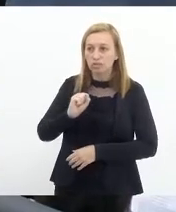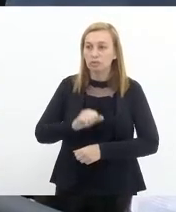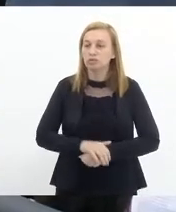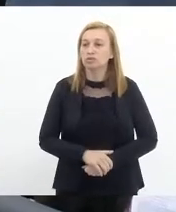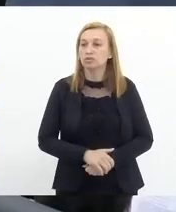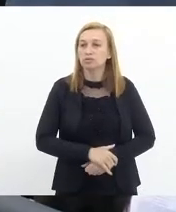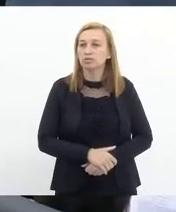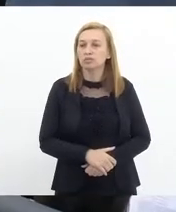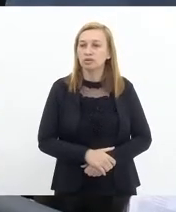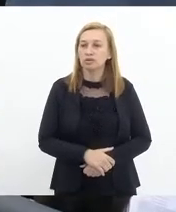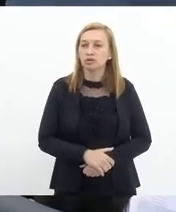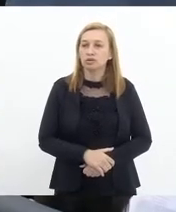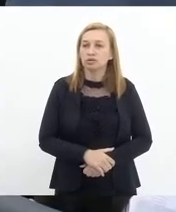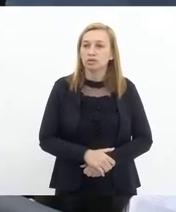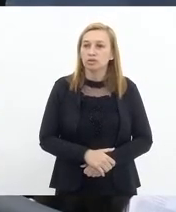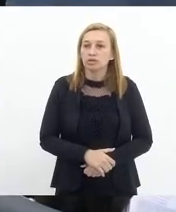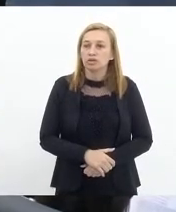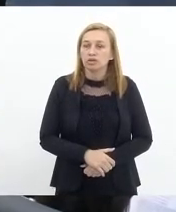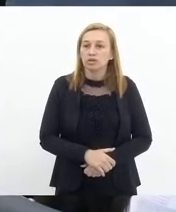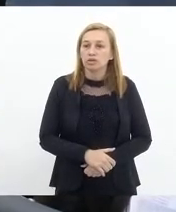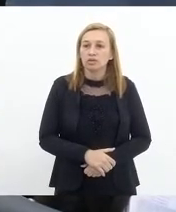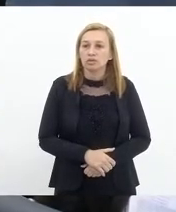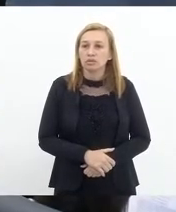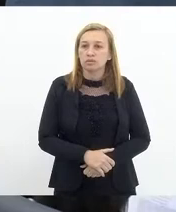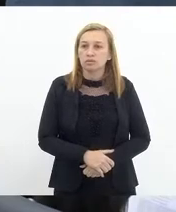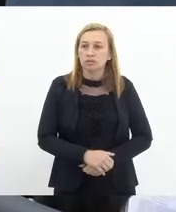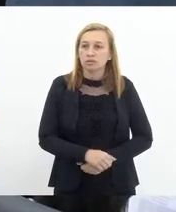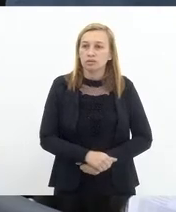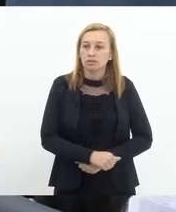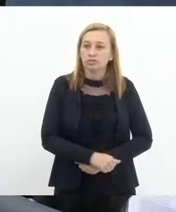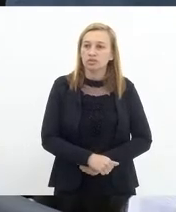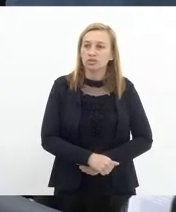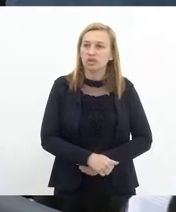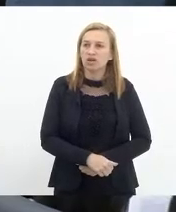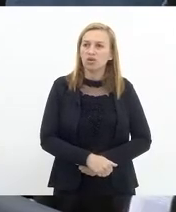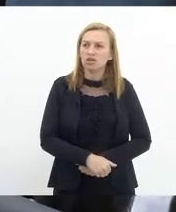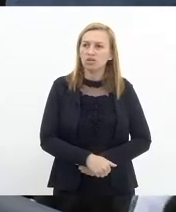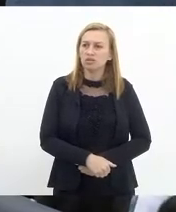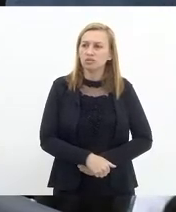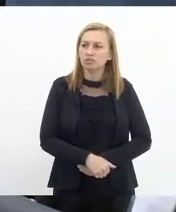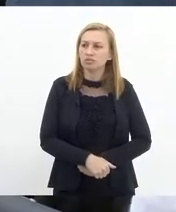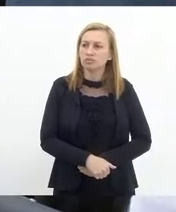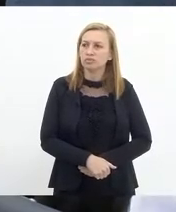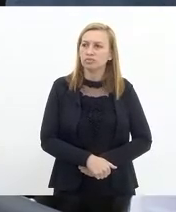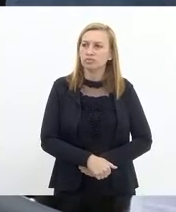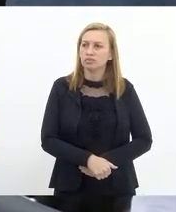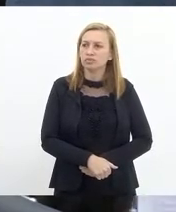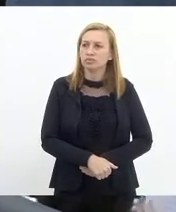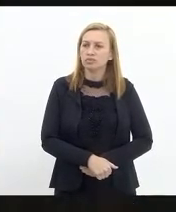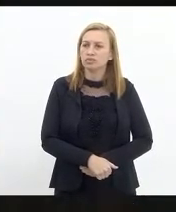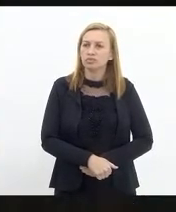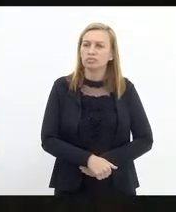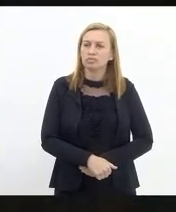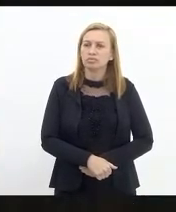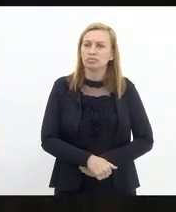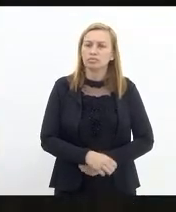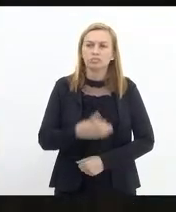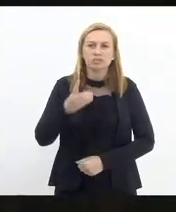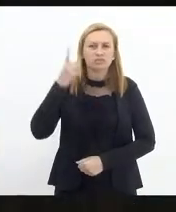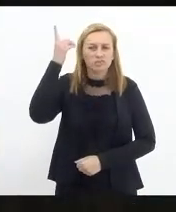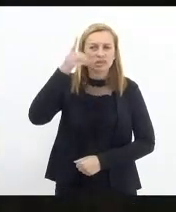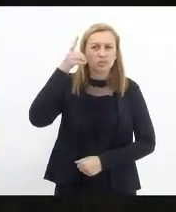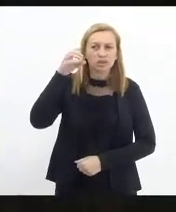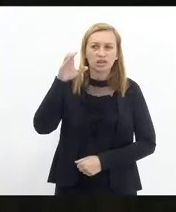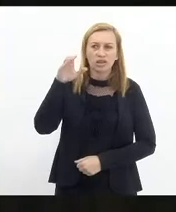Deputado Carlos Macedo, o som não está